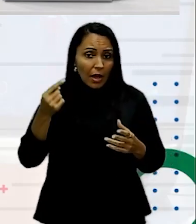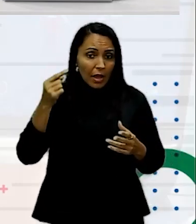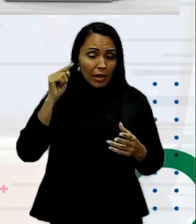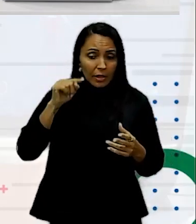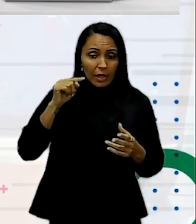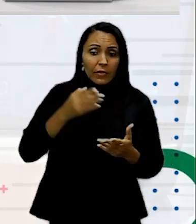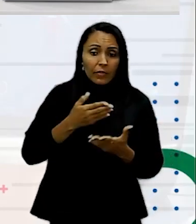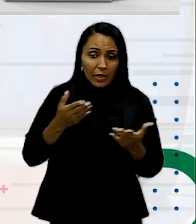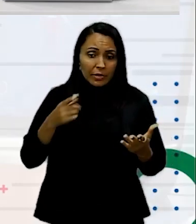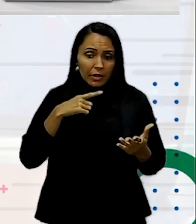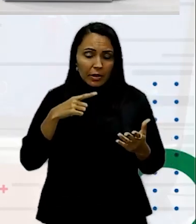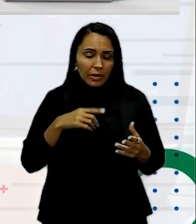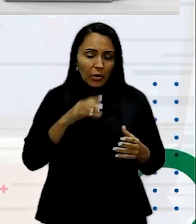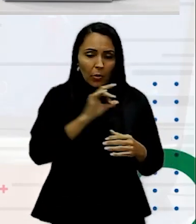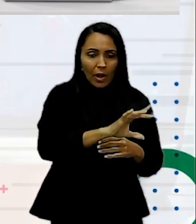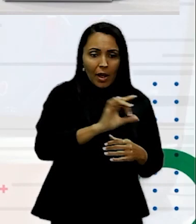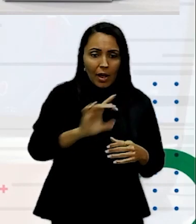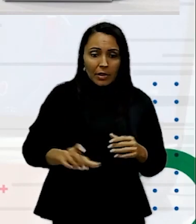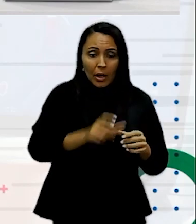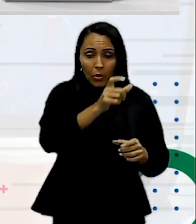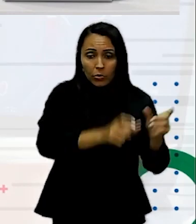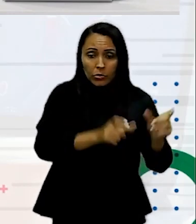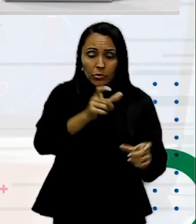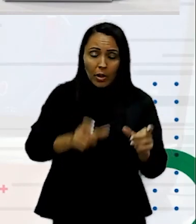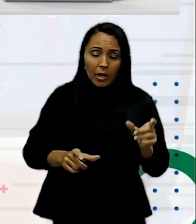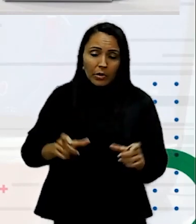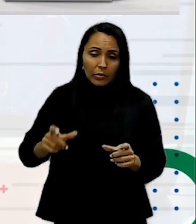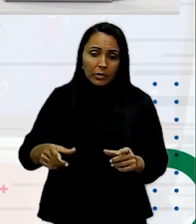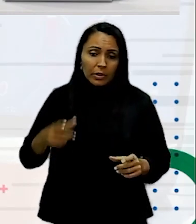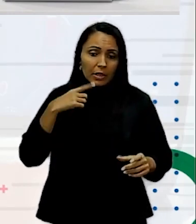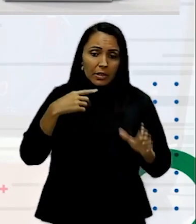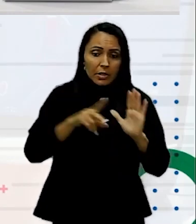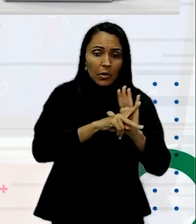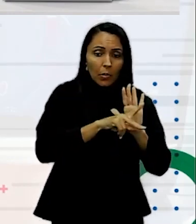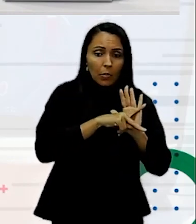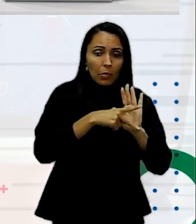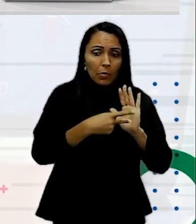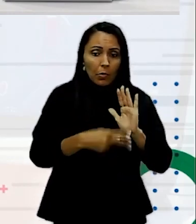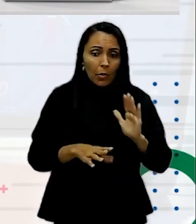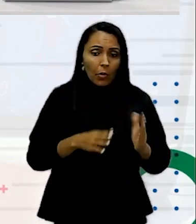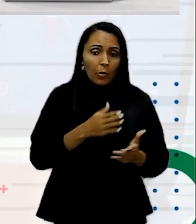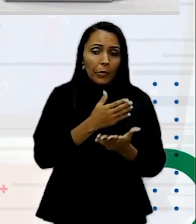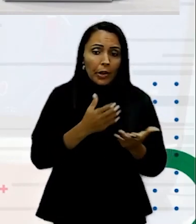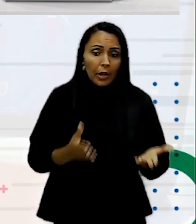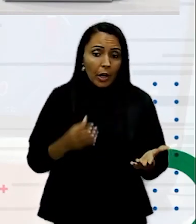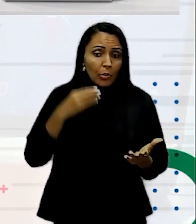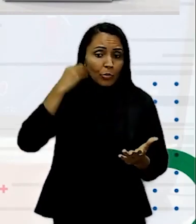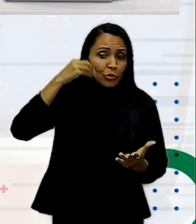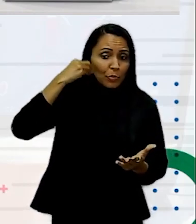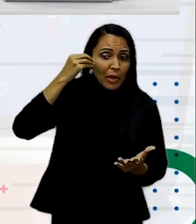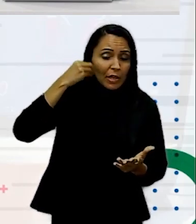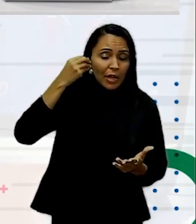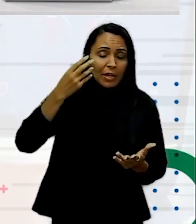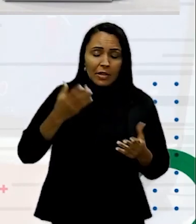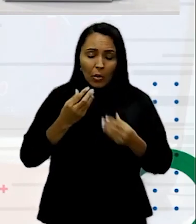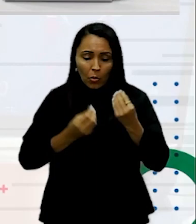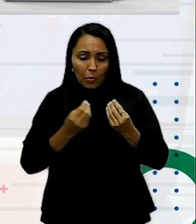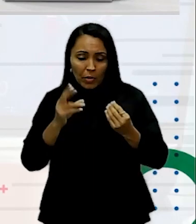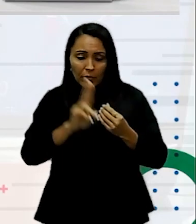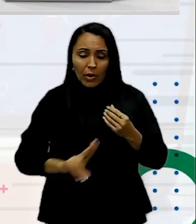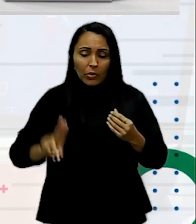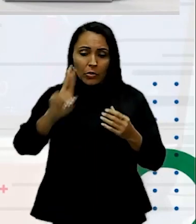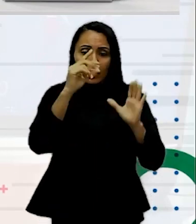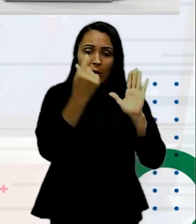ter Cada usuário Vai ter O seu Background Vai ter A sua forma De usar Um aplicativo